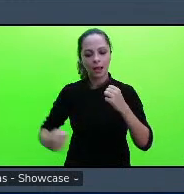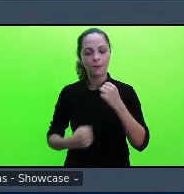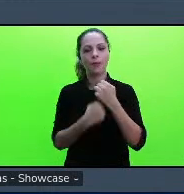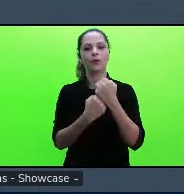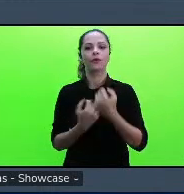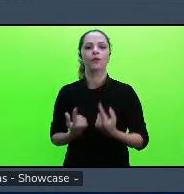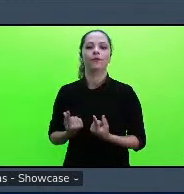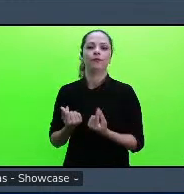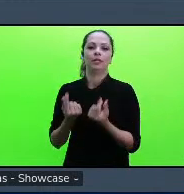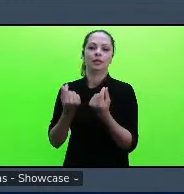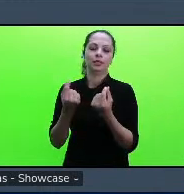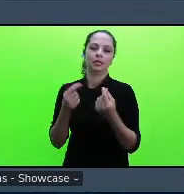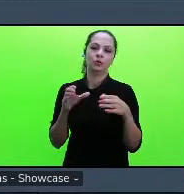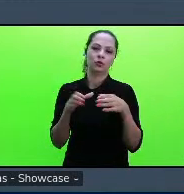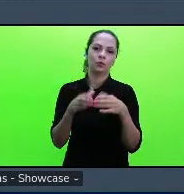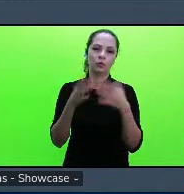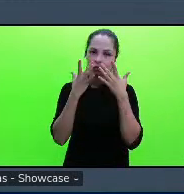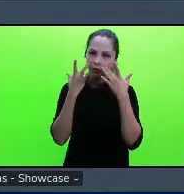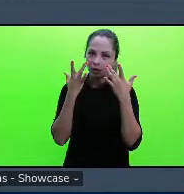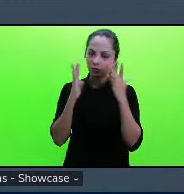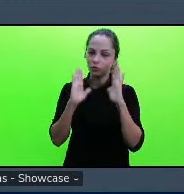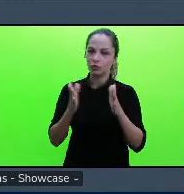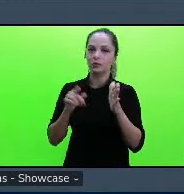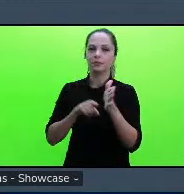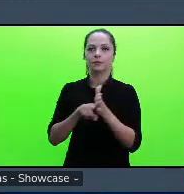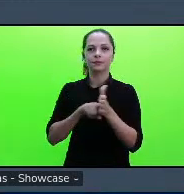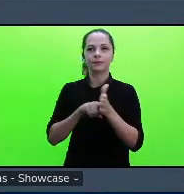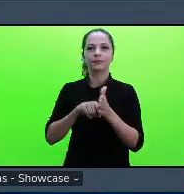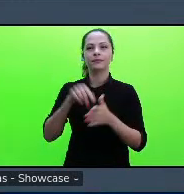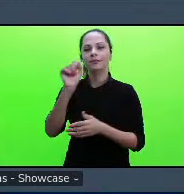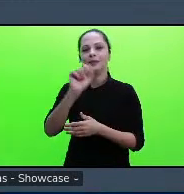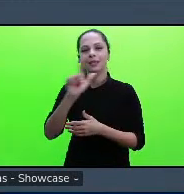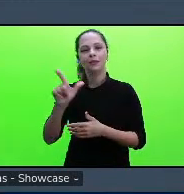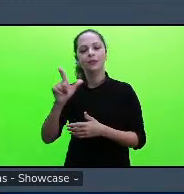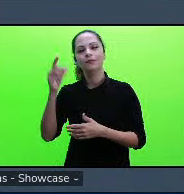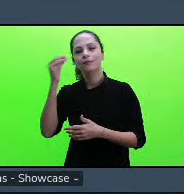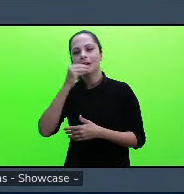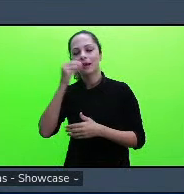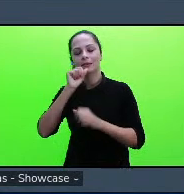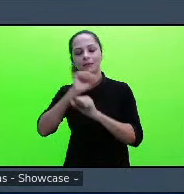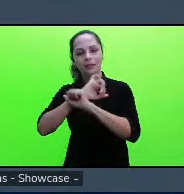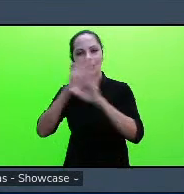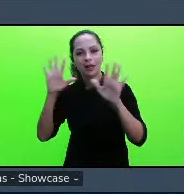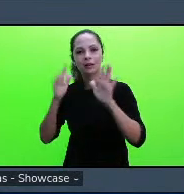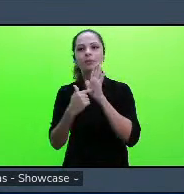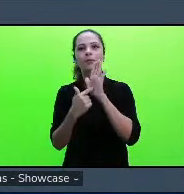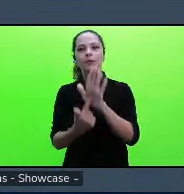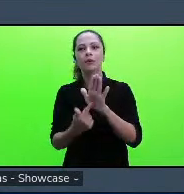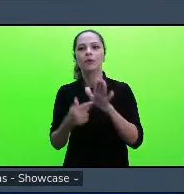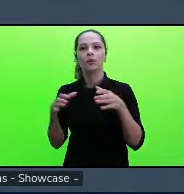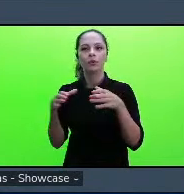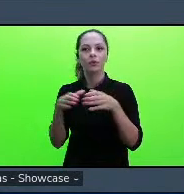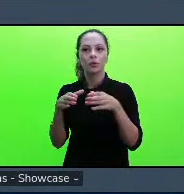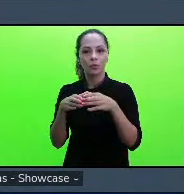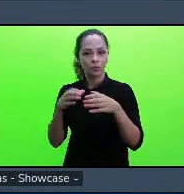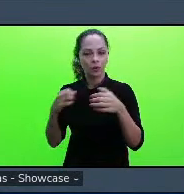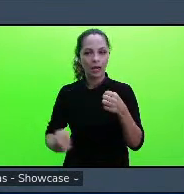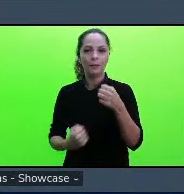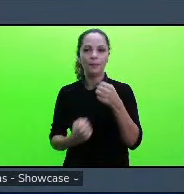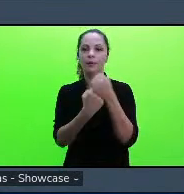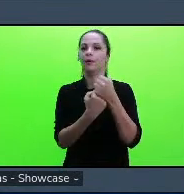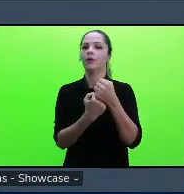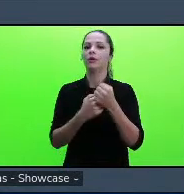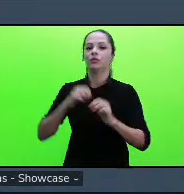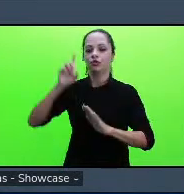teatro pesquisados em azul claro nós temos os grupos apoiados pela diretoria de pesquisa de